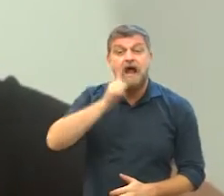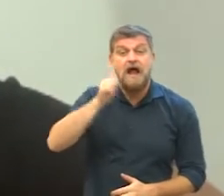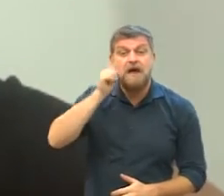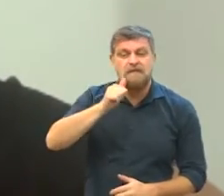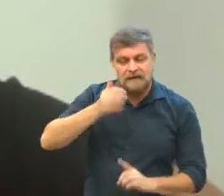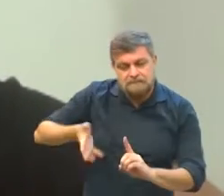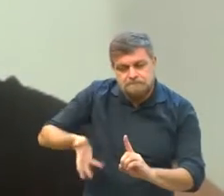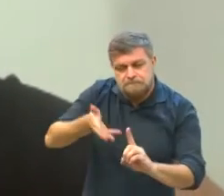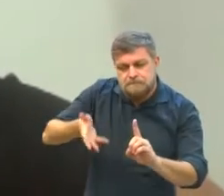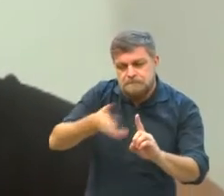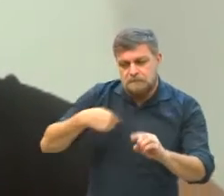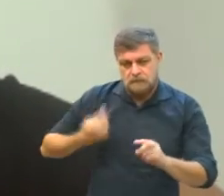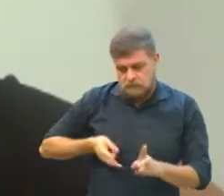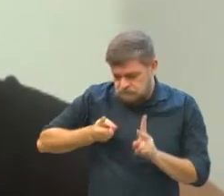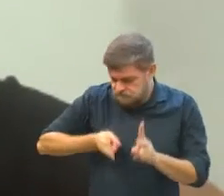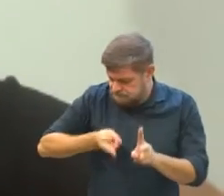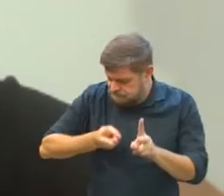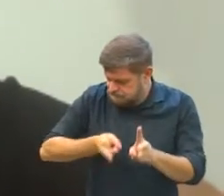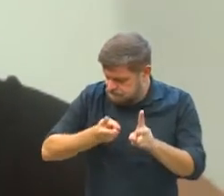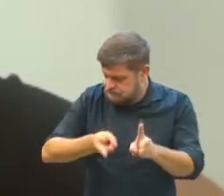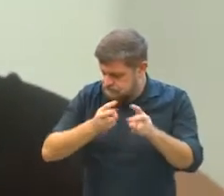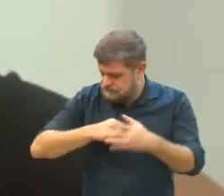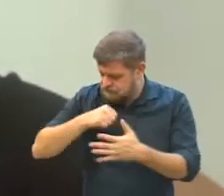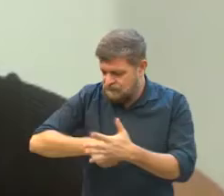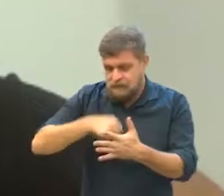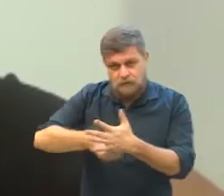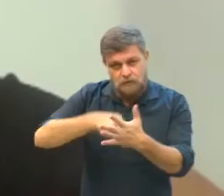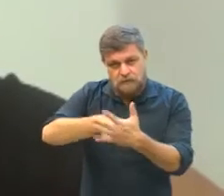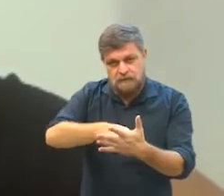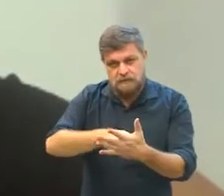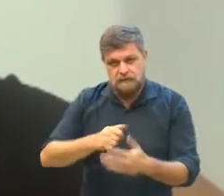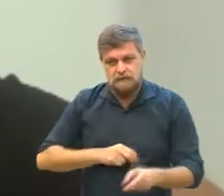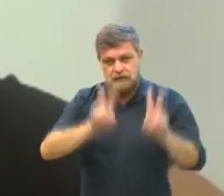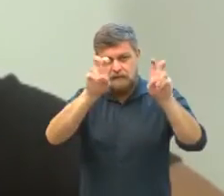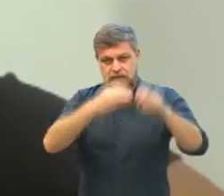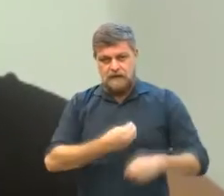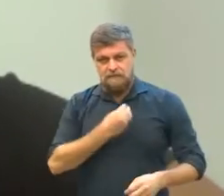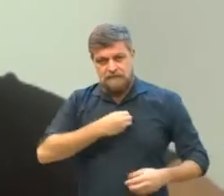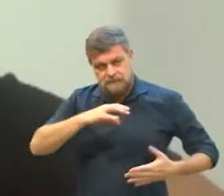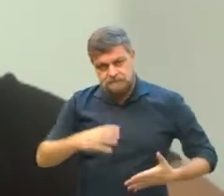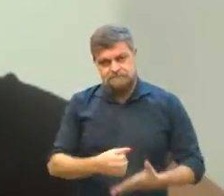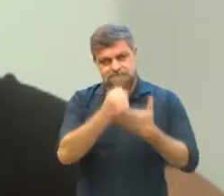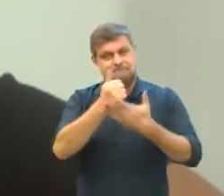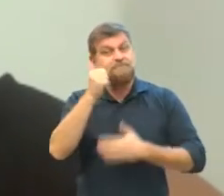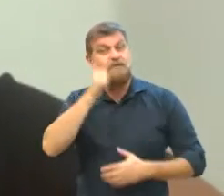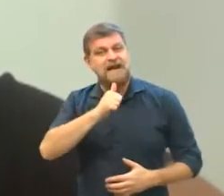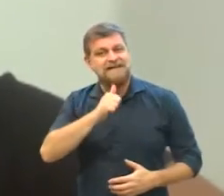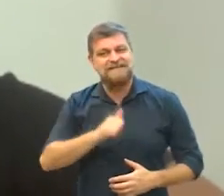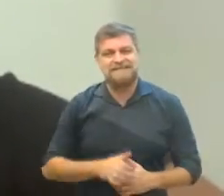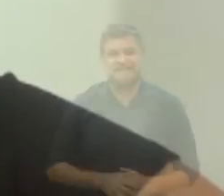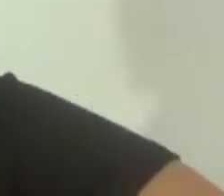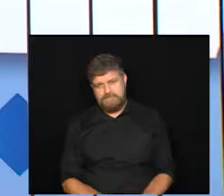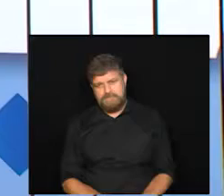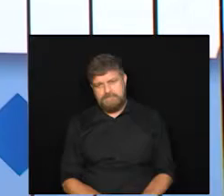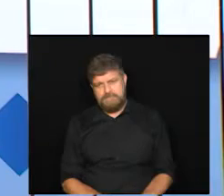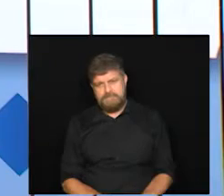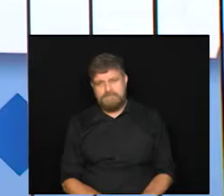mandato nossas mulheres e queremos continuar a luta pautando pela vida das mulheres.